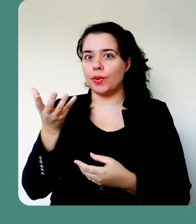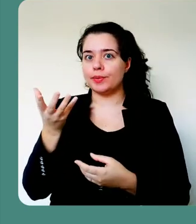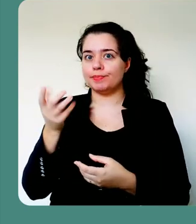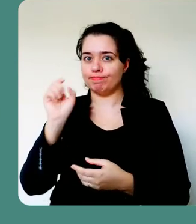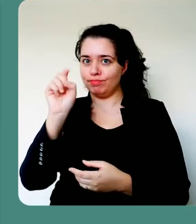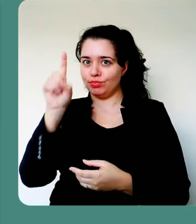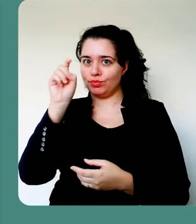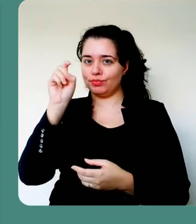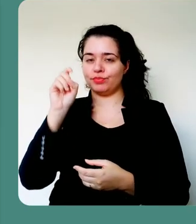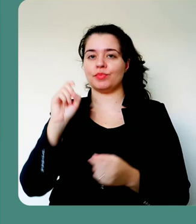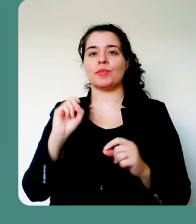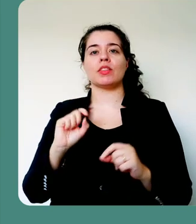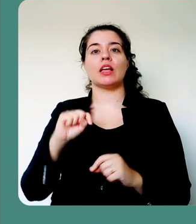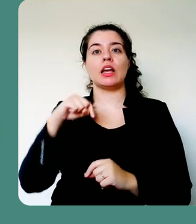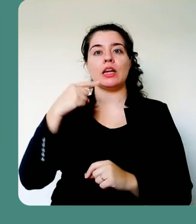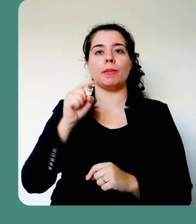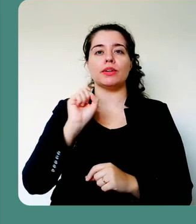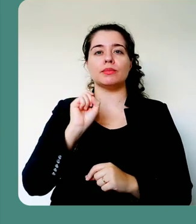criar vídeo.